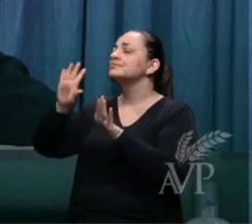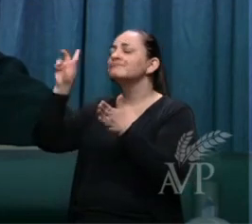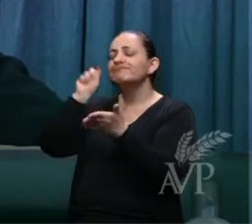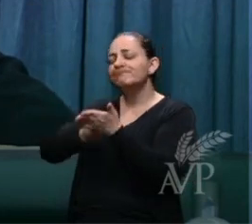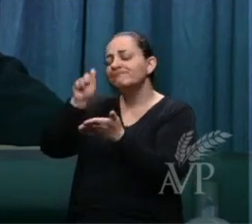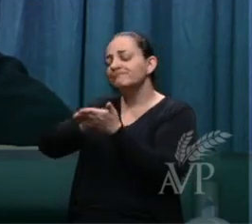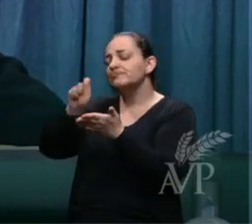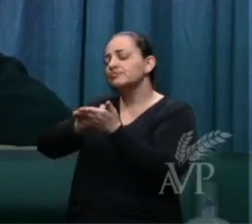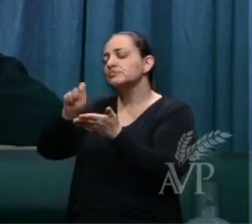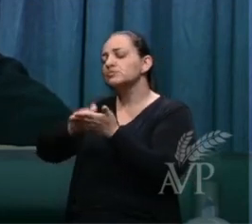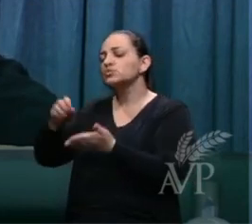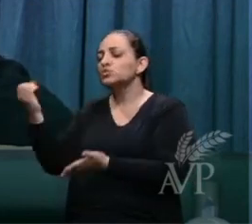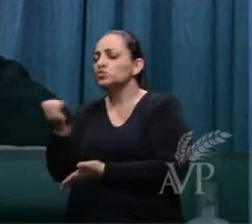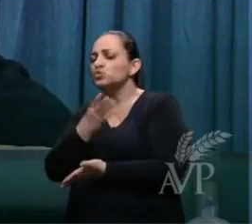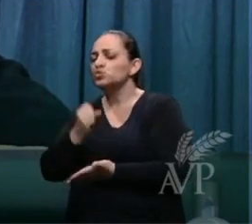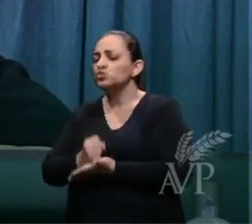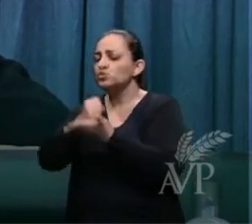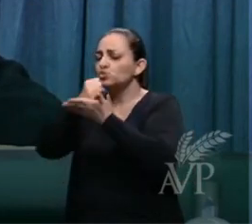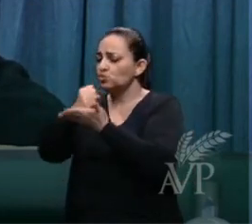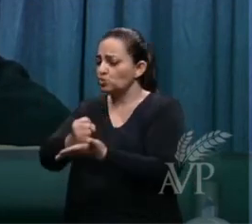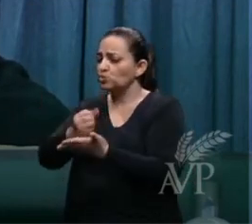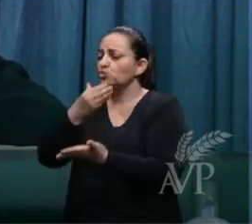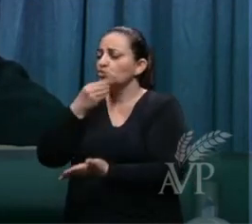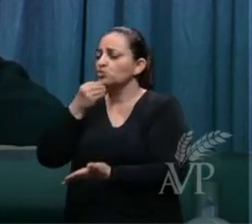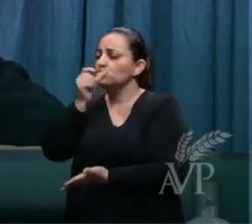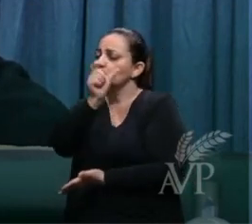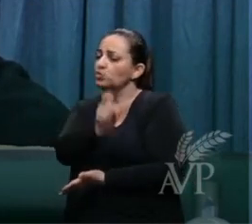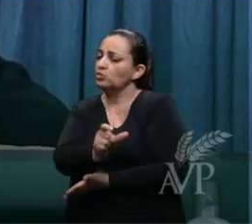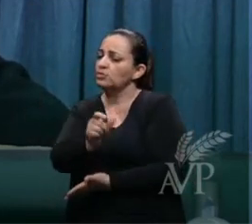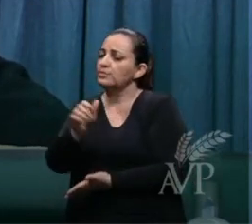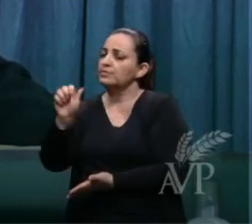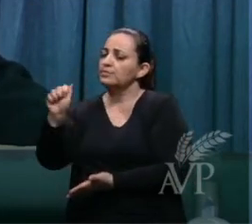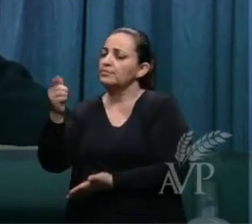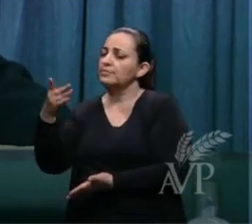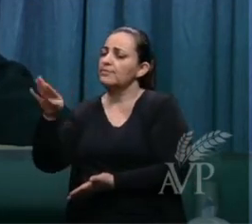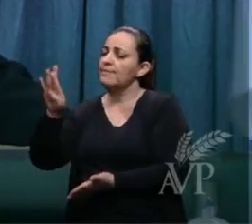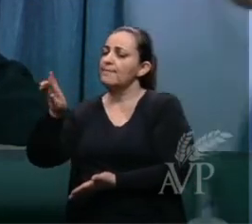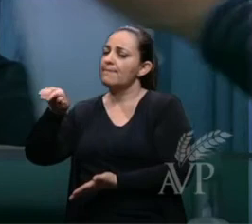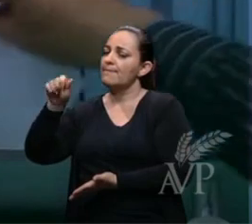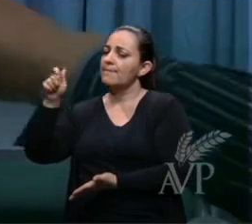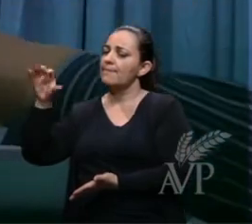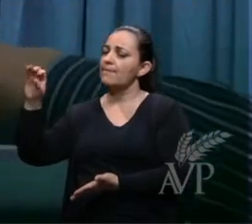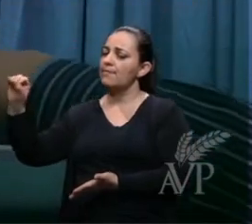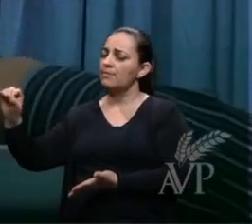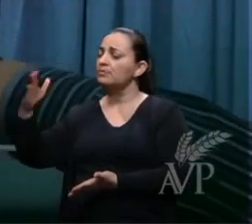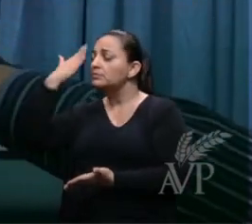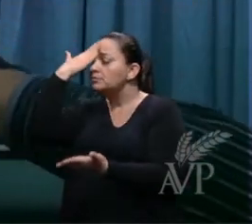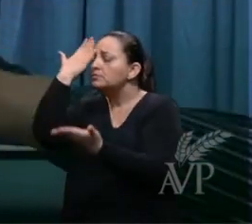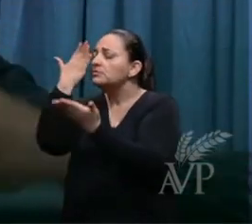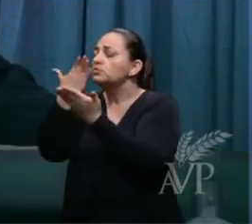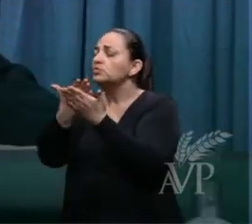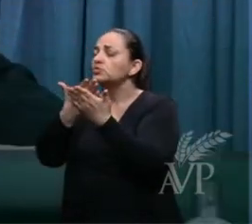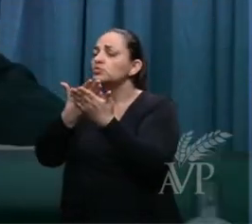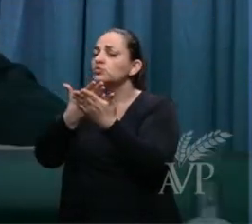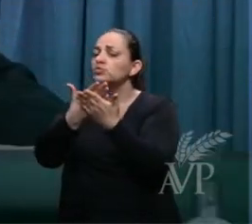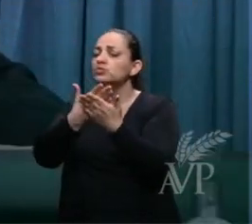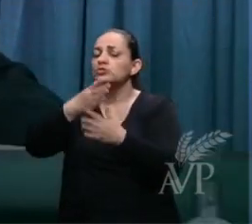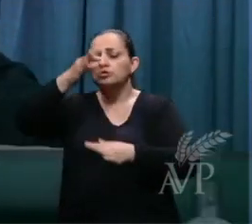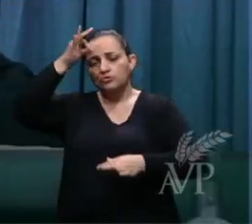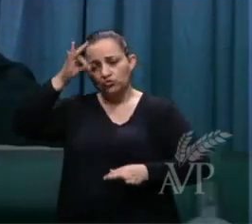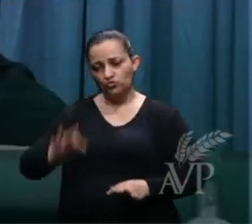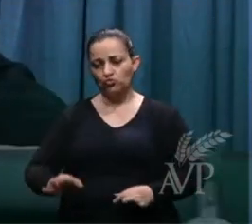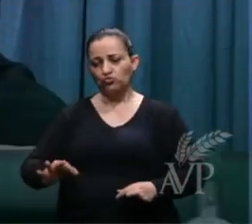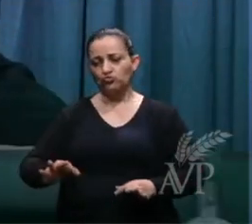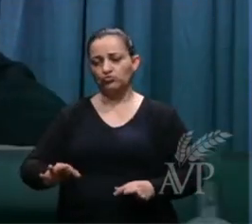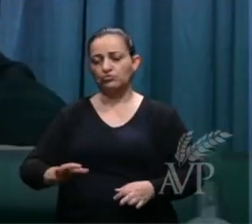o novo testamento sobre Abraão somente diz que ele creu e isto foi imputado por justiça